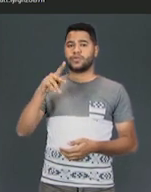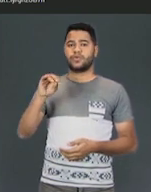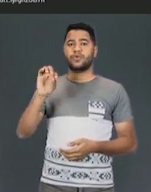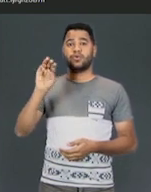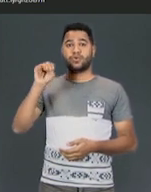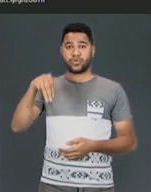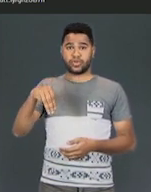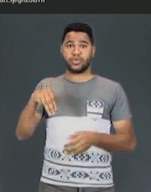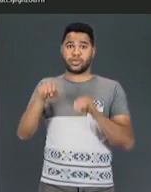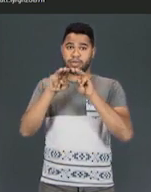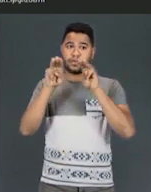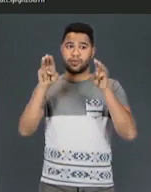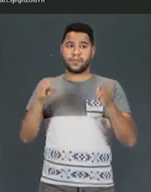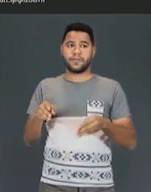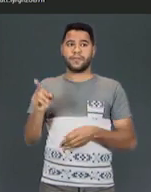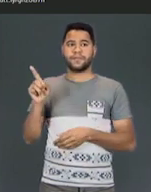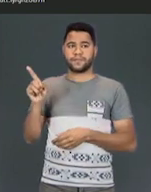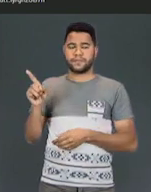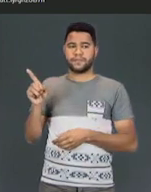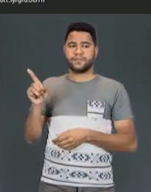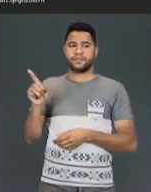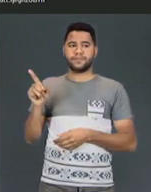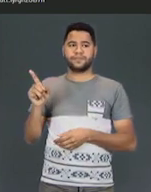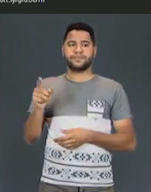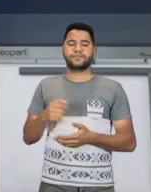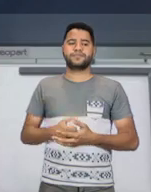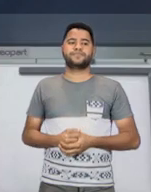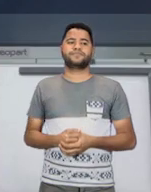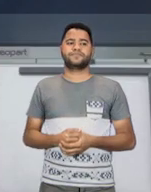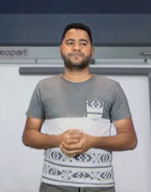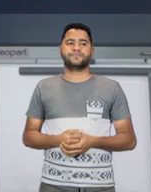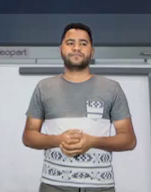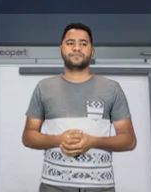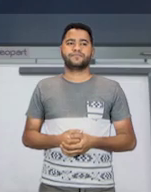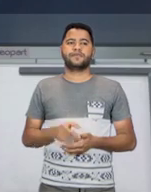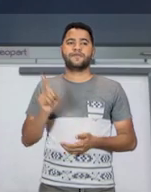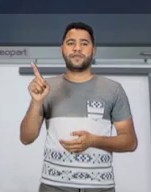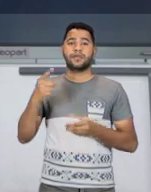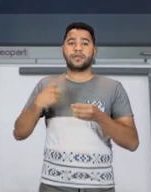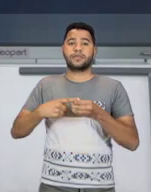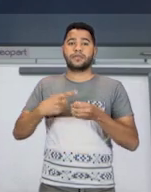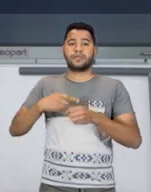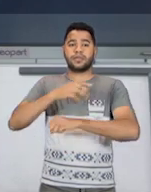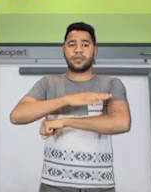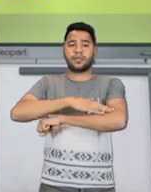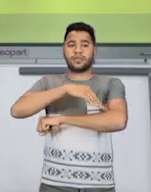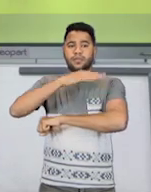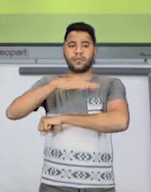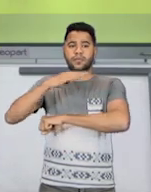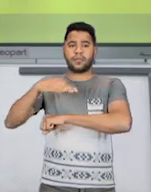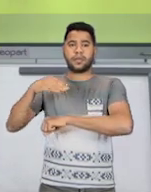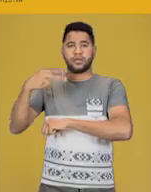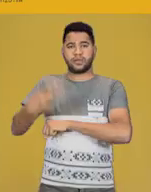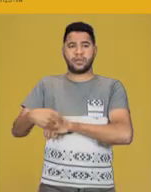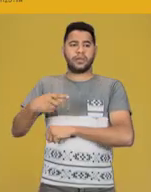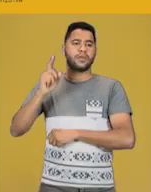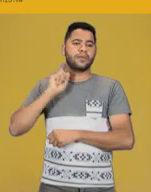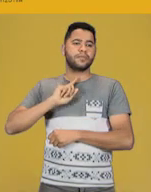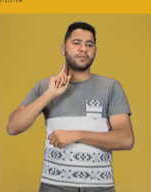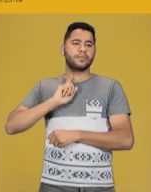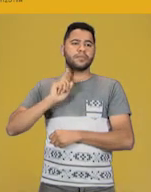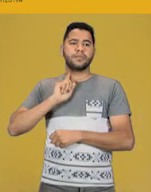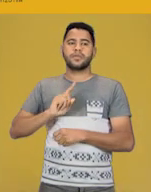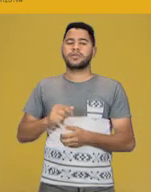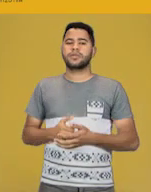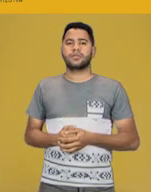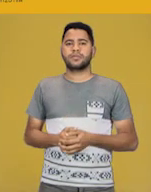Continuando o nosso tour virtual aí, tem o Museu do Inhoquim, né? Que fica embrumadinho aqui em Minas. Que é um